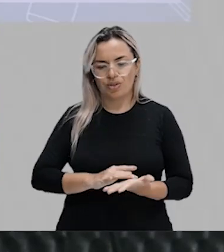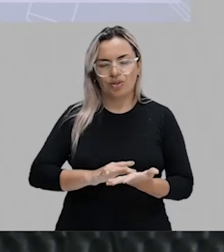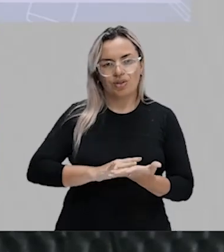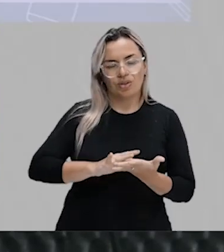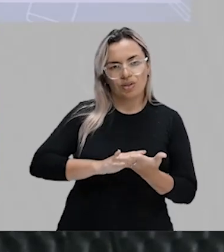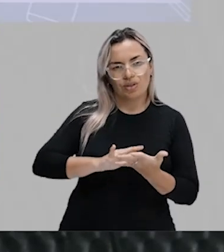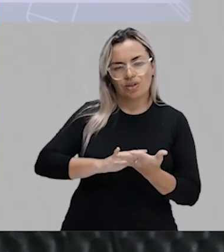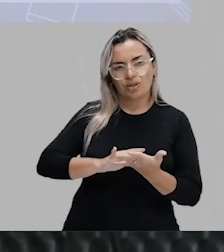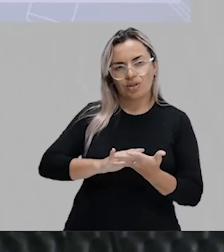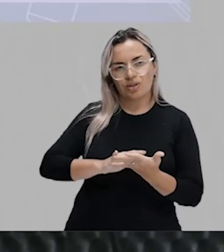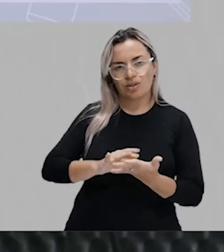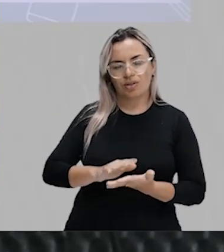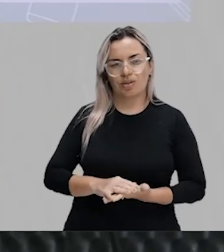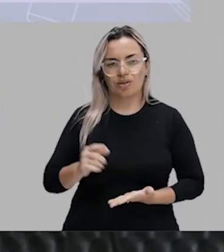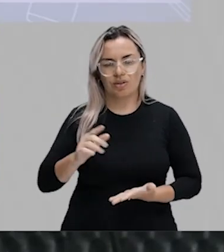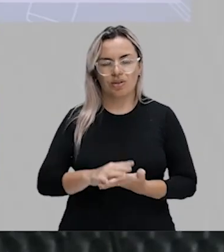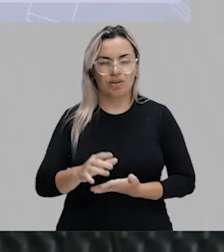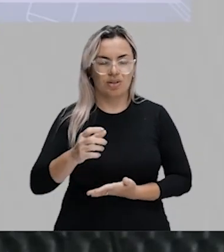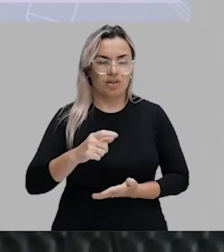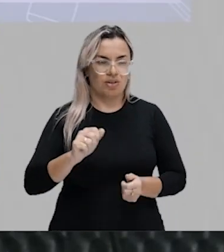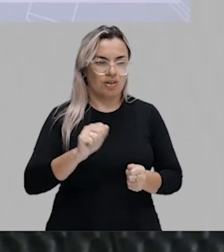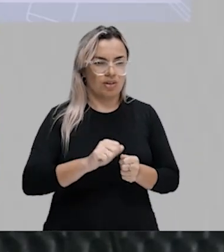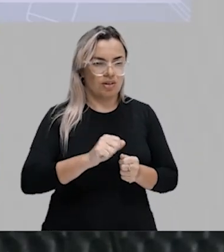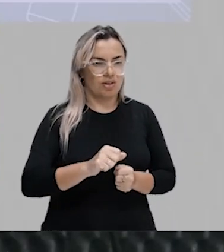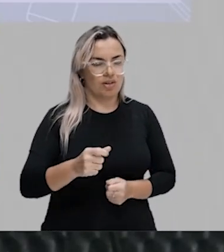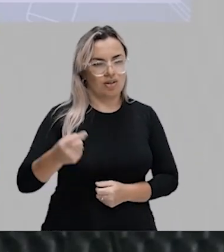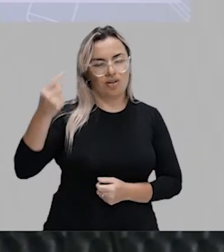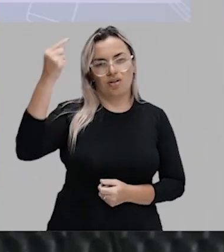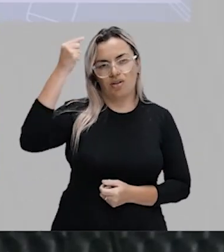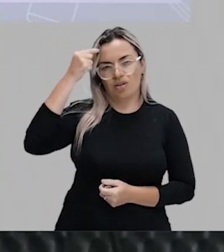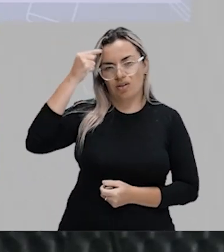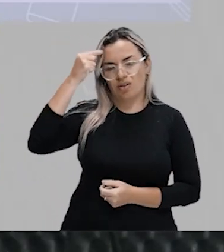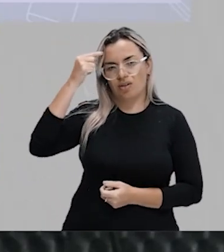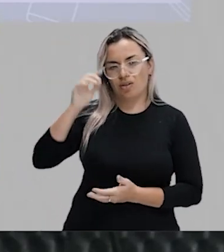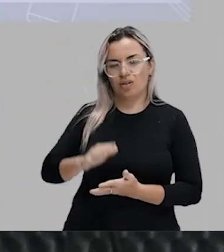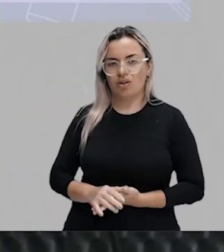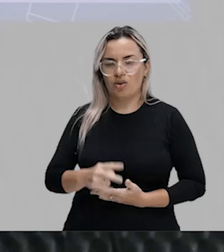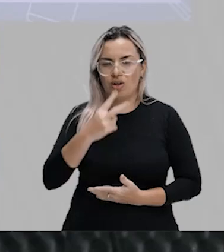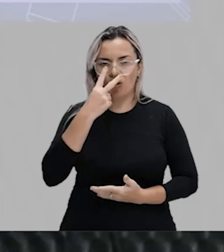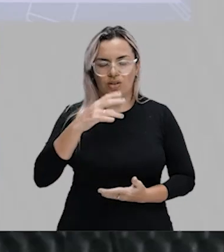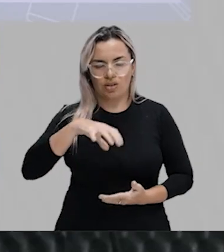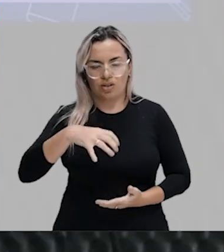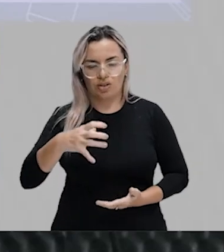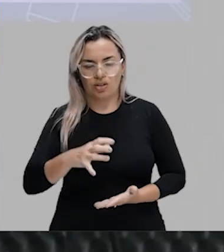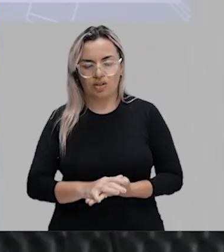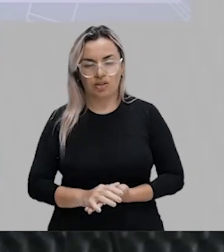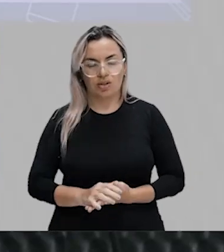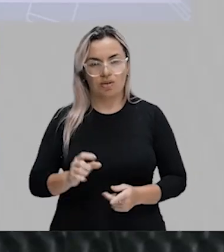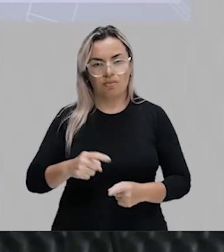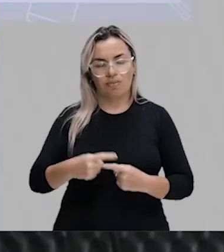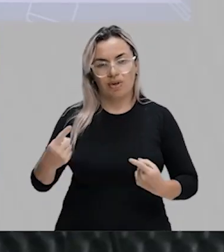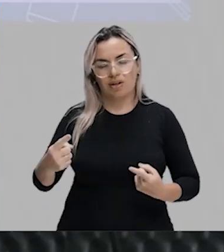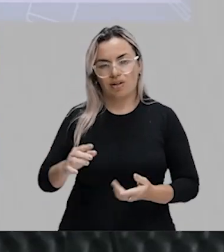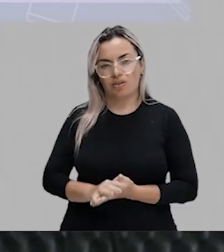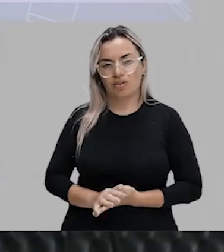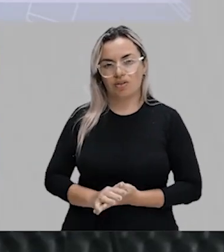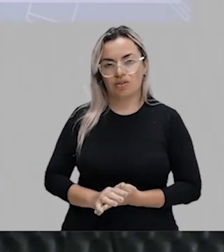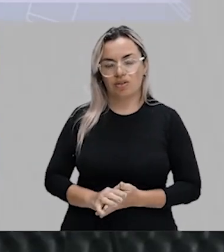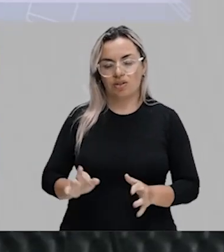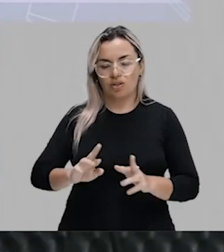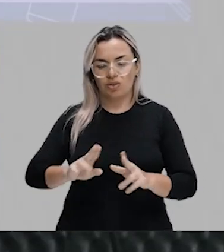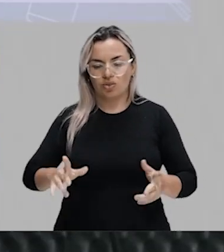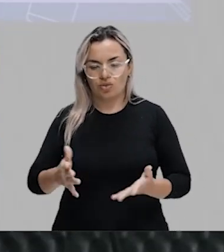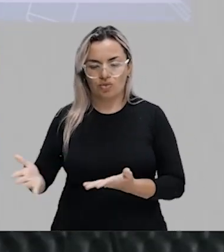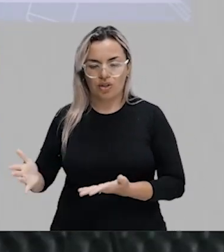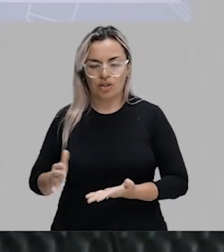Fazer uma coisa que você estava pensando que era de um jeito e na hora era do outro. Você foi ludibriado. É mais ou menos isso. Estar a sus